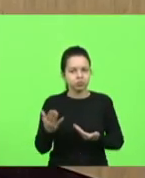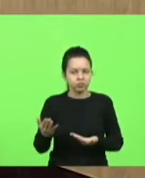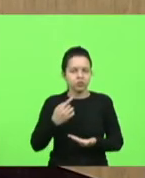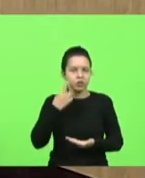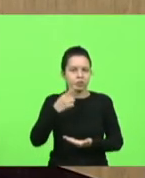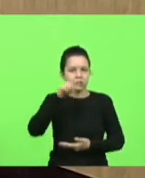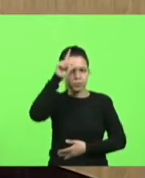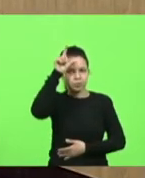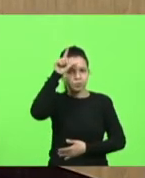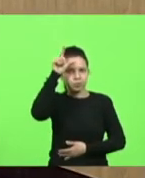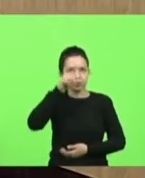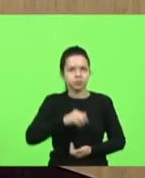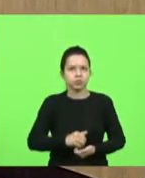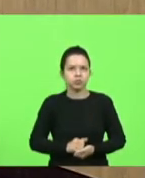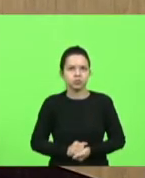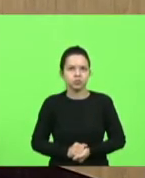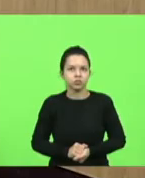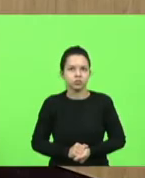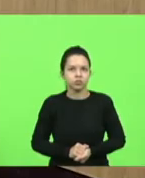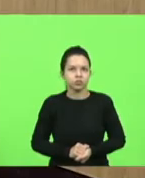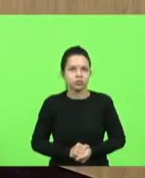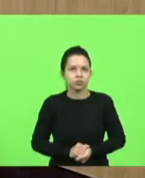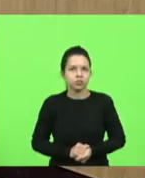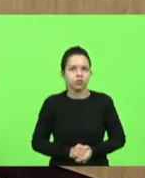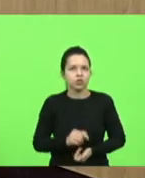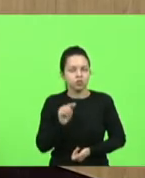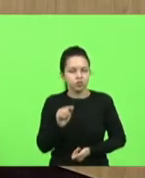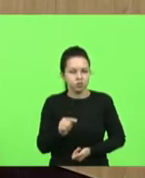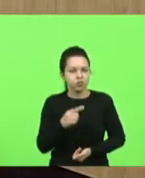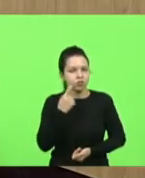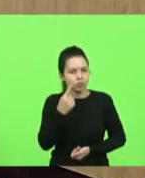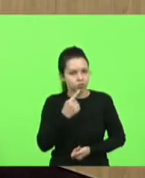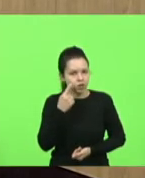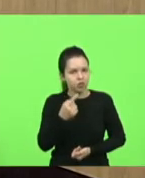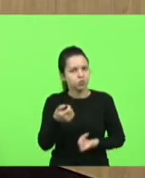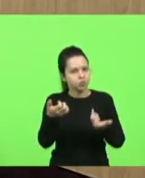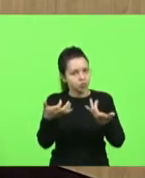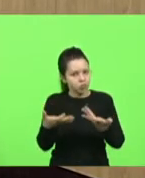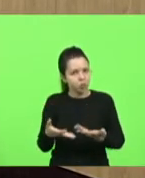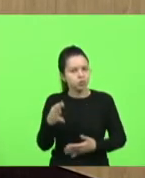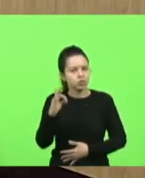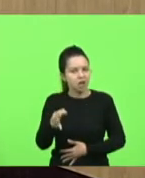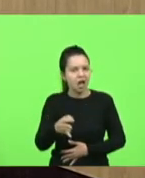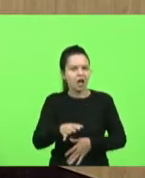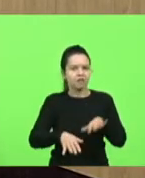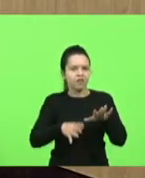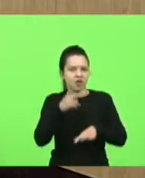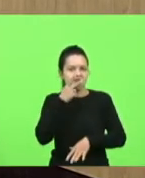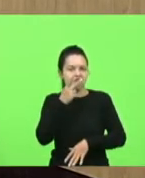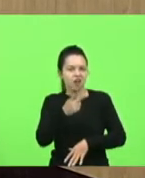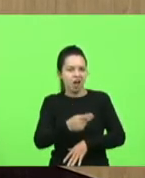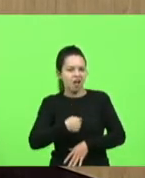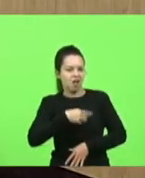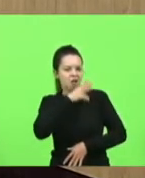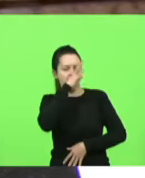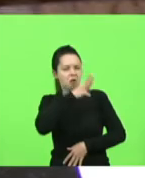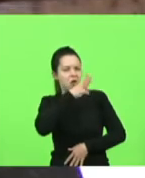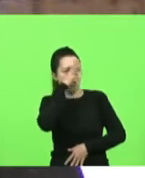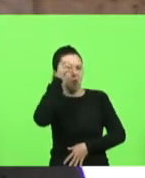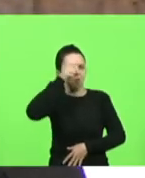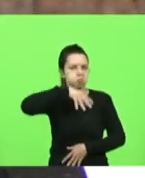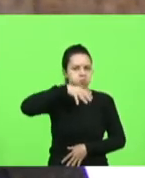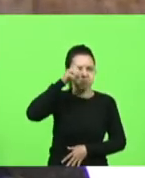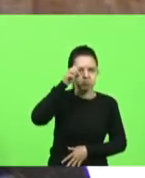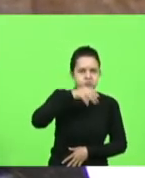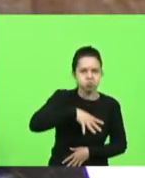deputado Lima bem isso que o vossa excelência falou deputado muitas vezes nos chamam de radicais de insanos de extremistas e